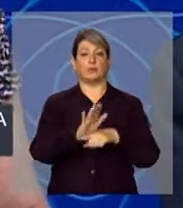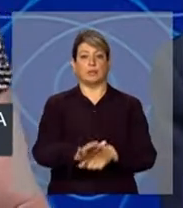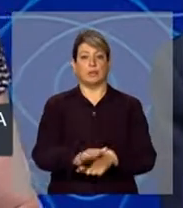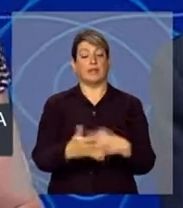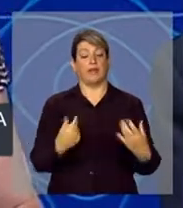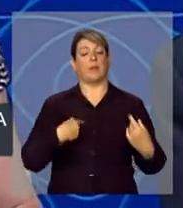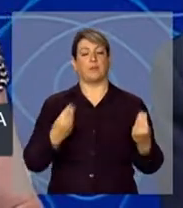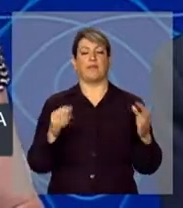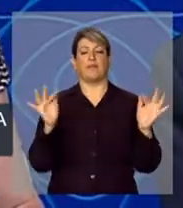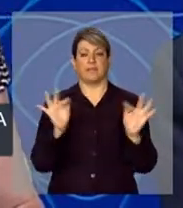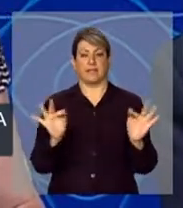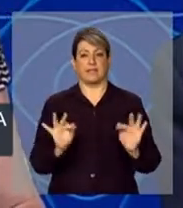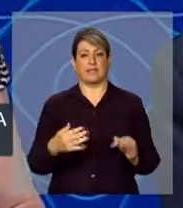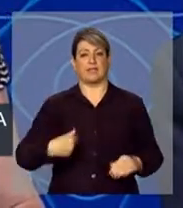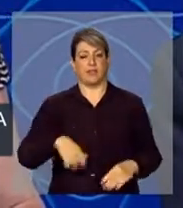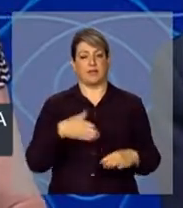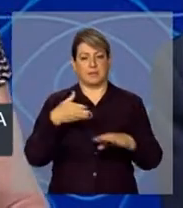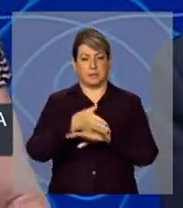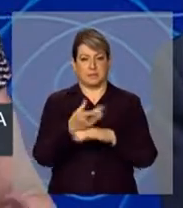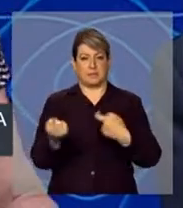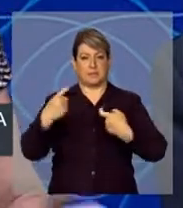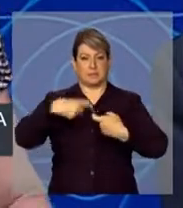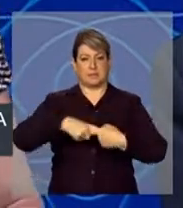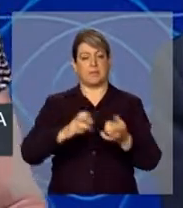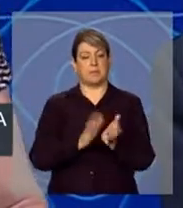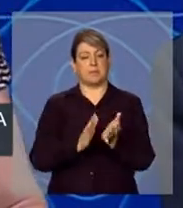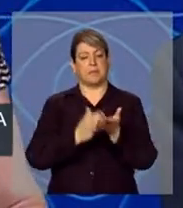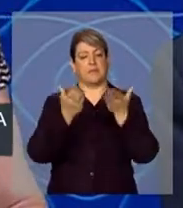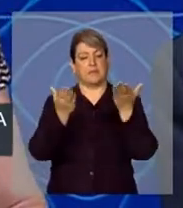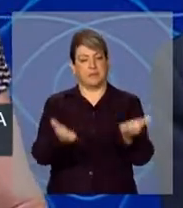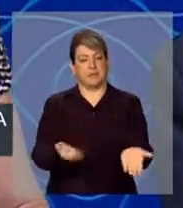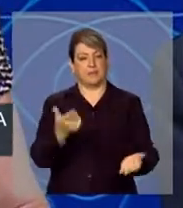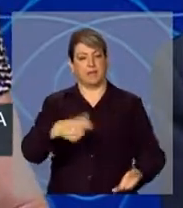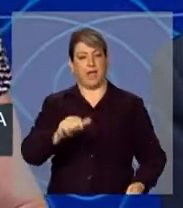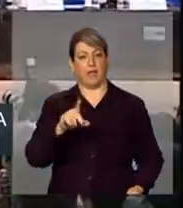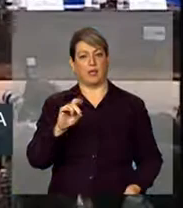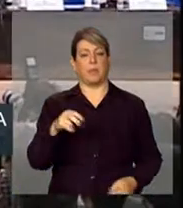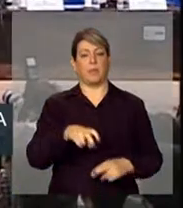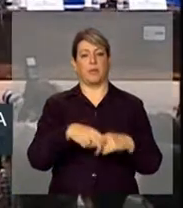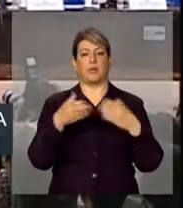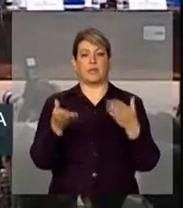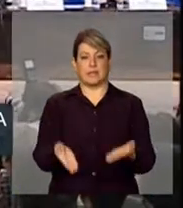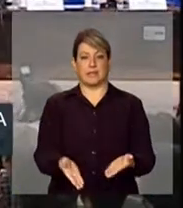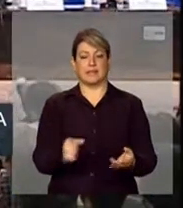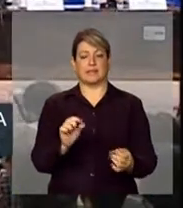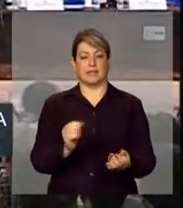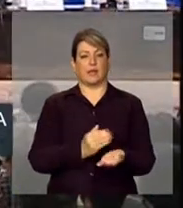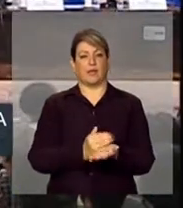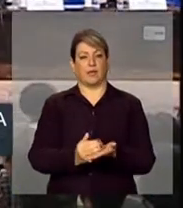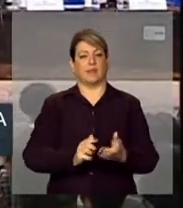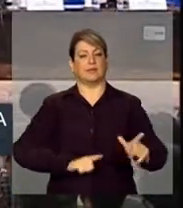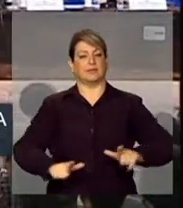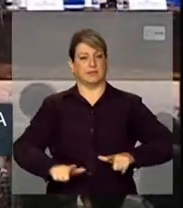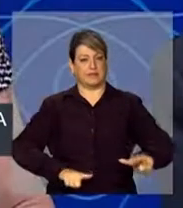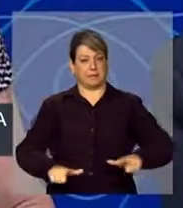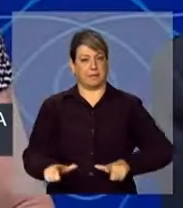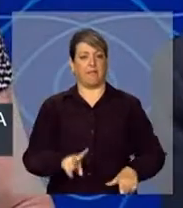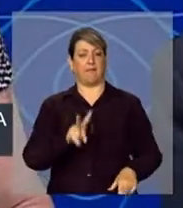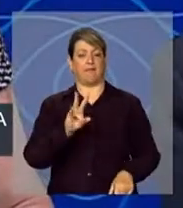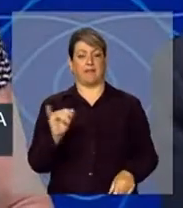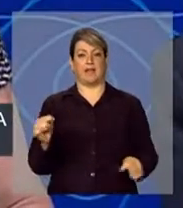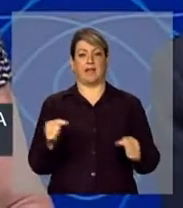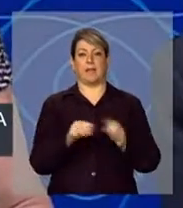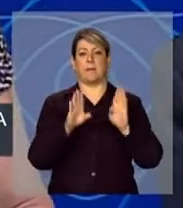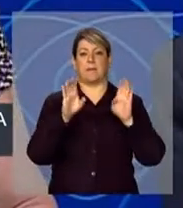Então, eu fico muito contente de a gente estar parceira e parabenizo você novamente, Aldo, por essa iniciativa que vai dar